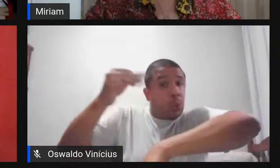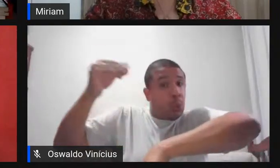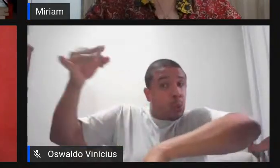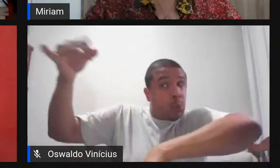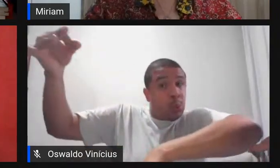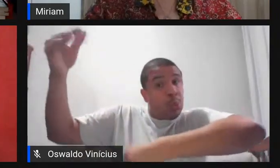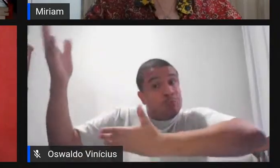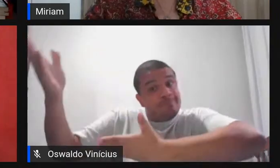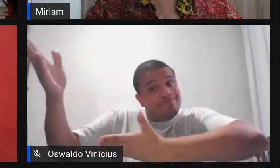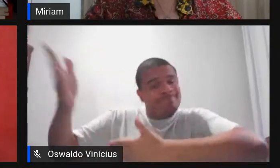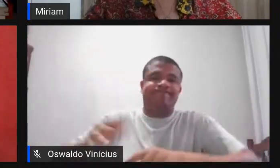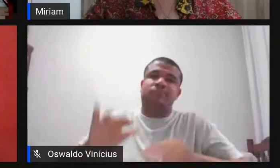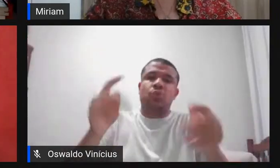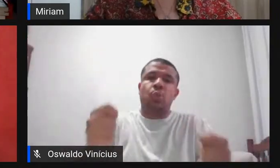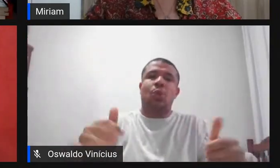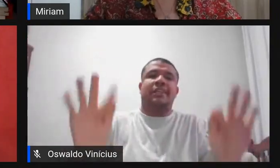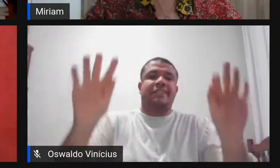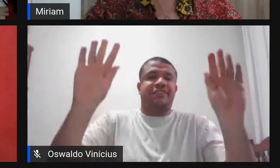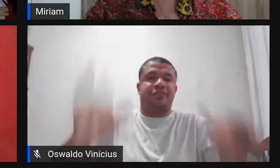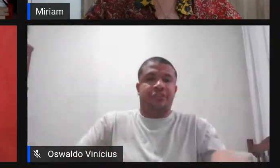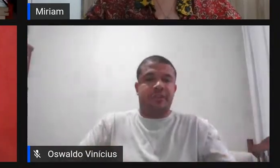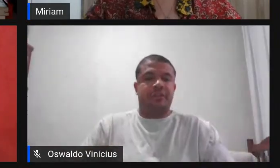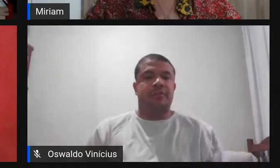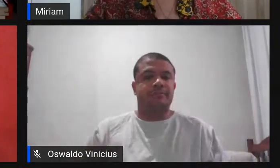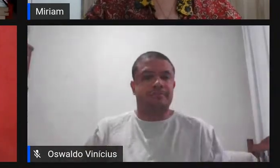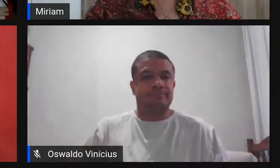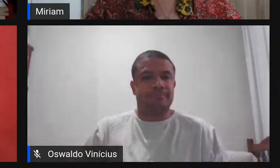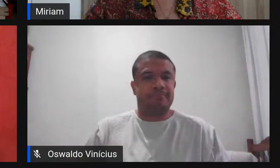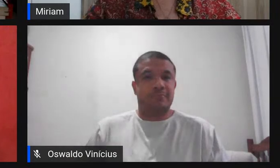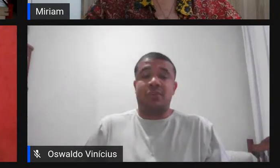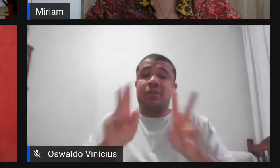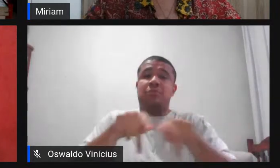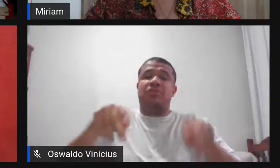agora para a Clara e para a Miriam se despedirem tá bom?